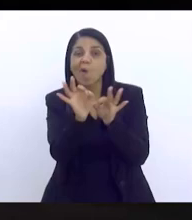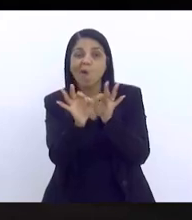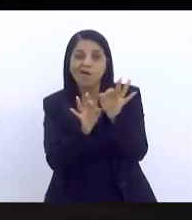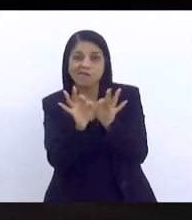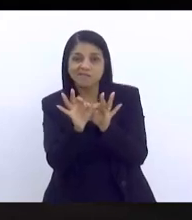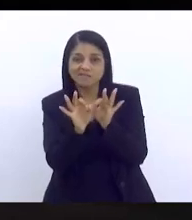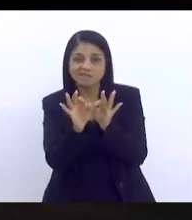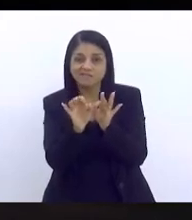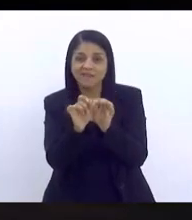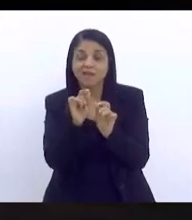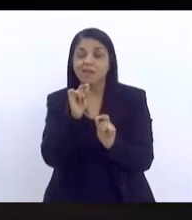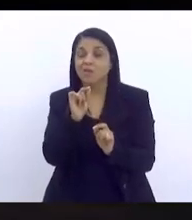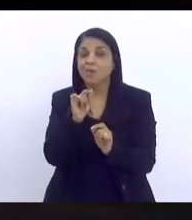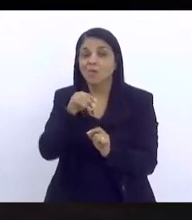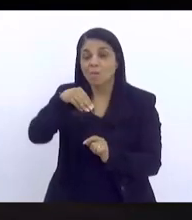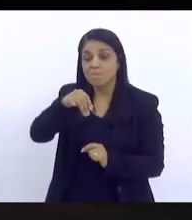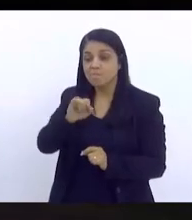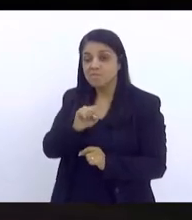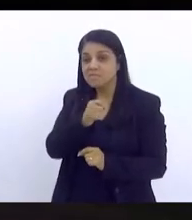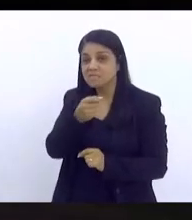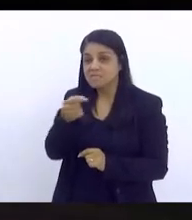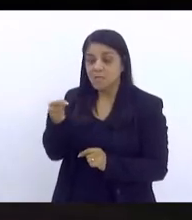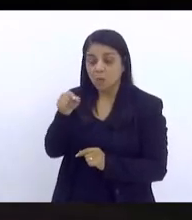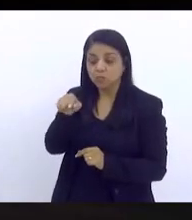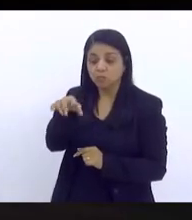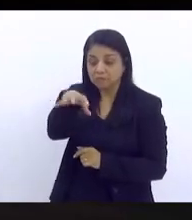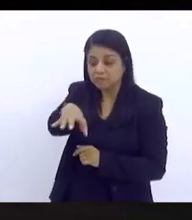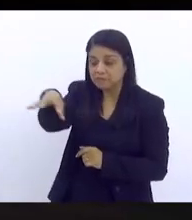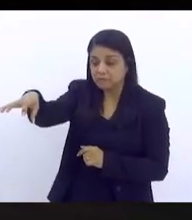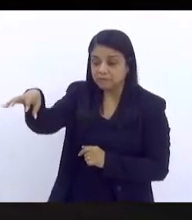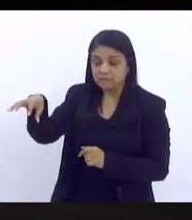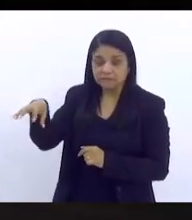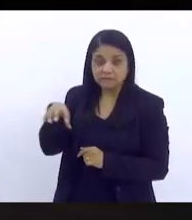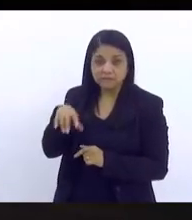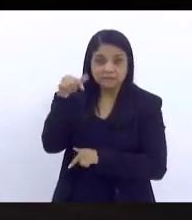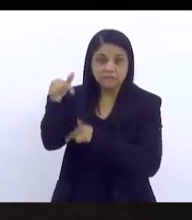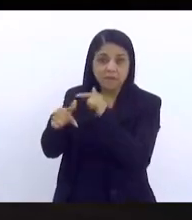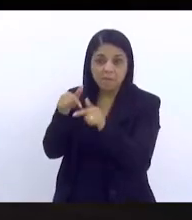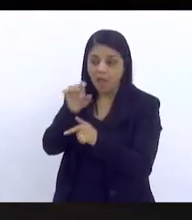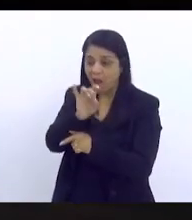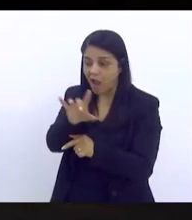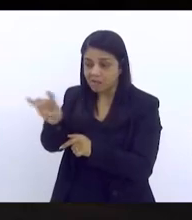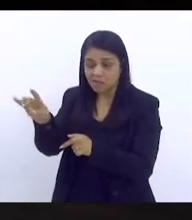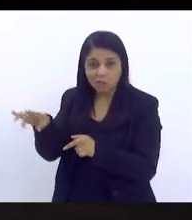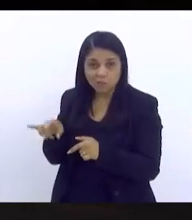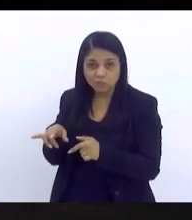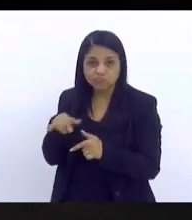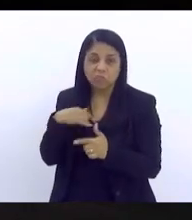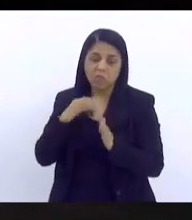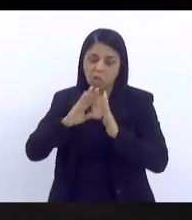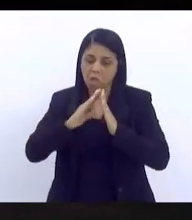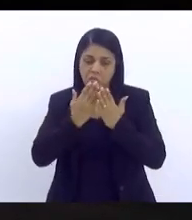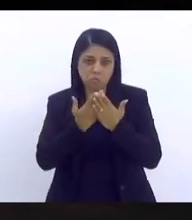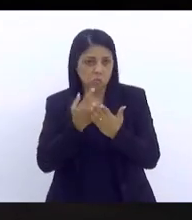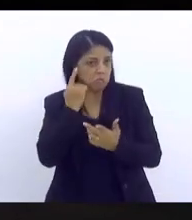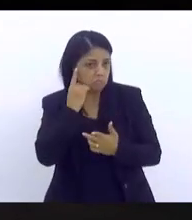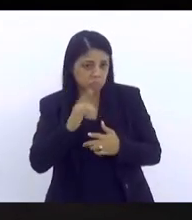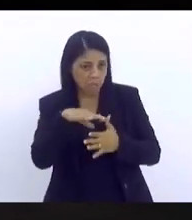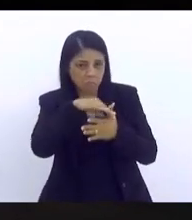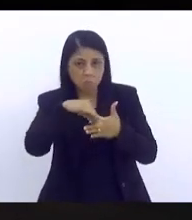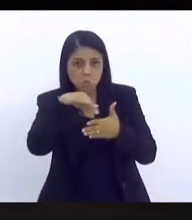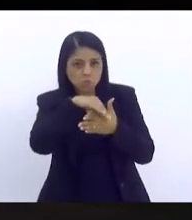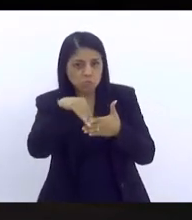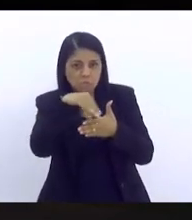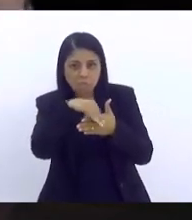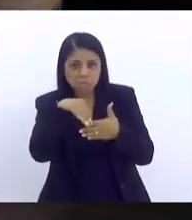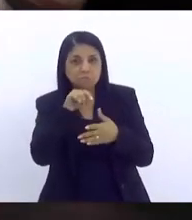missão desses outros setores. Não raro, a escola pouco sabe o o conselho tutelar tem que fazer, o conselho